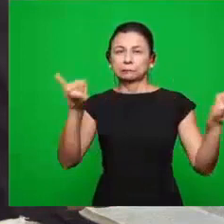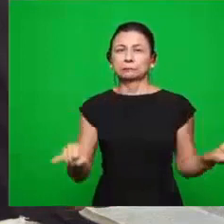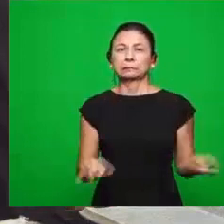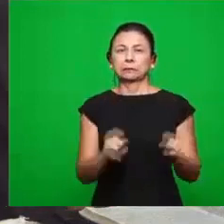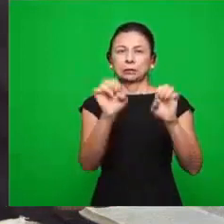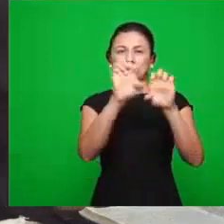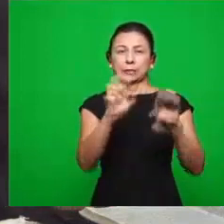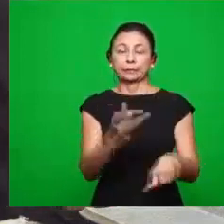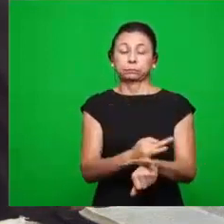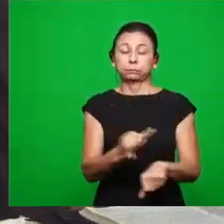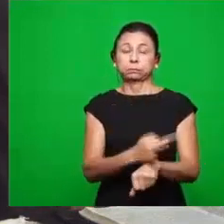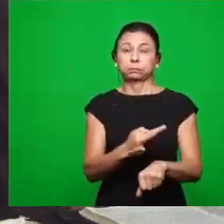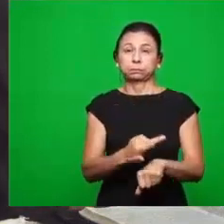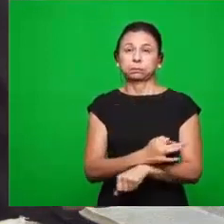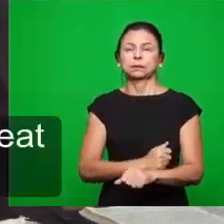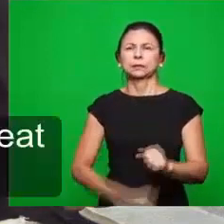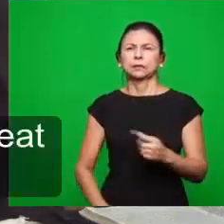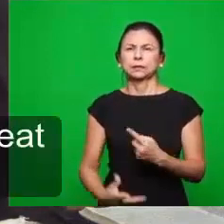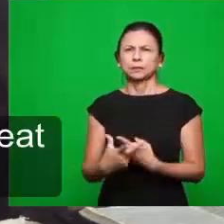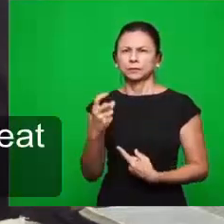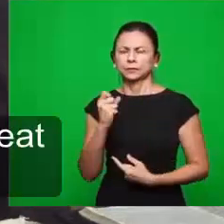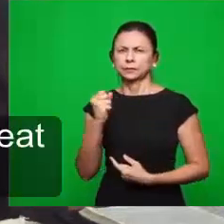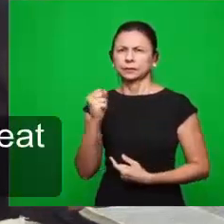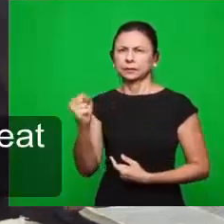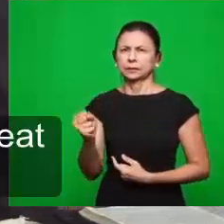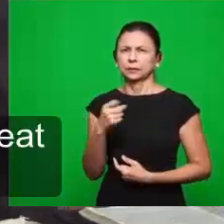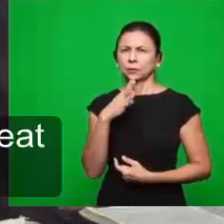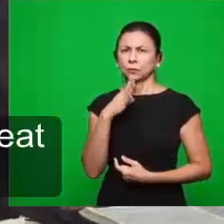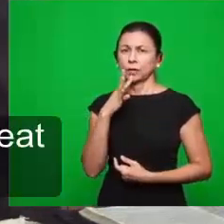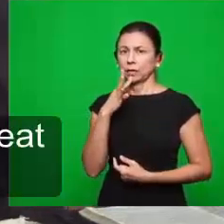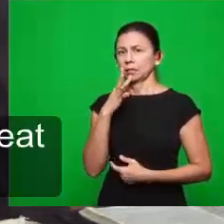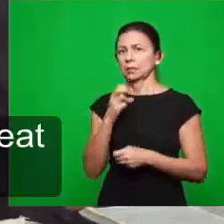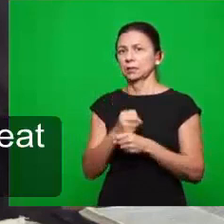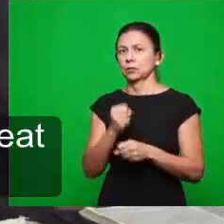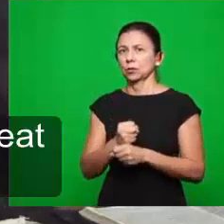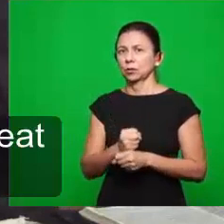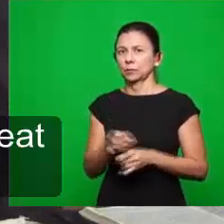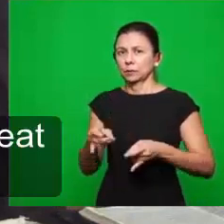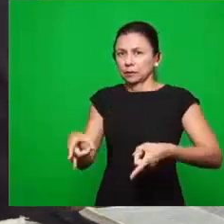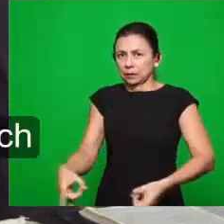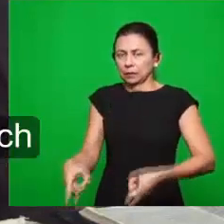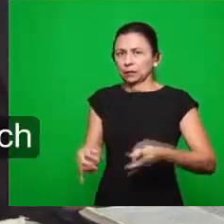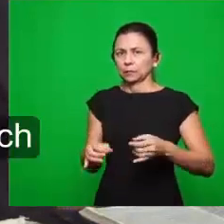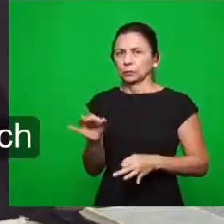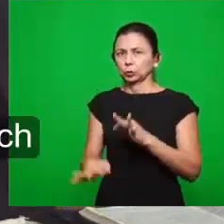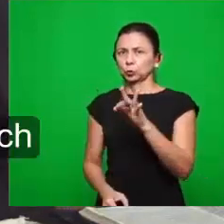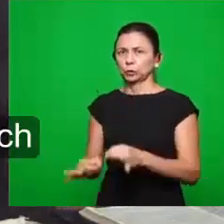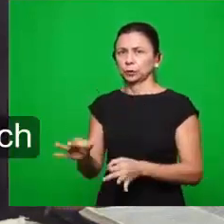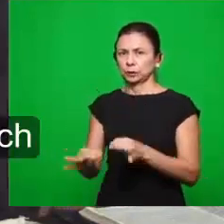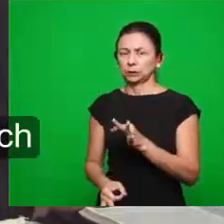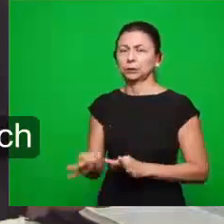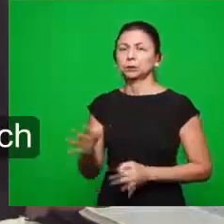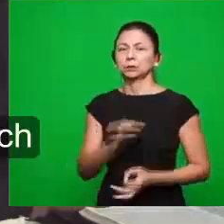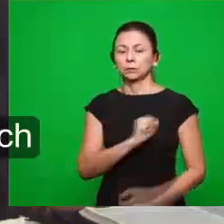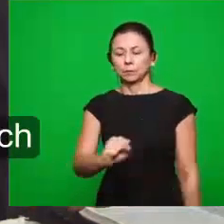retende-o ao que vencer, conheço as tuas obras, porei numa cama, grande tribulação, e ferei de